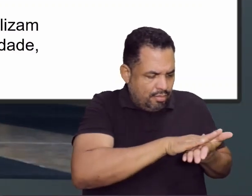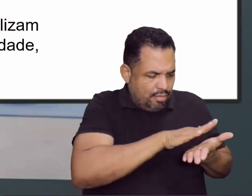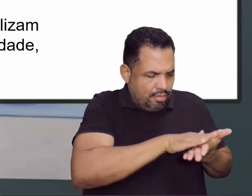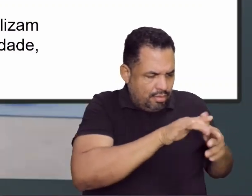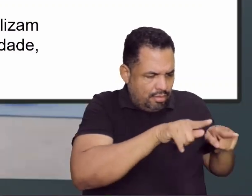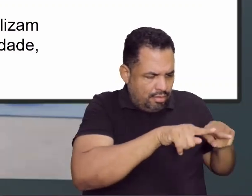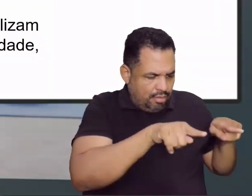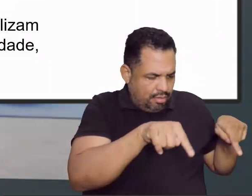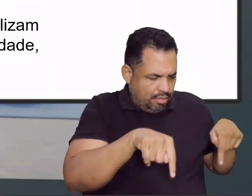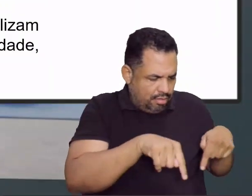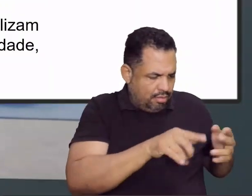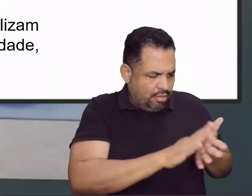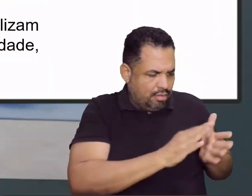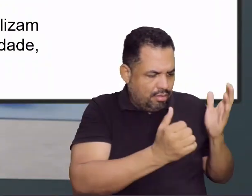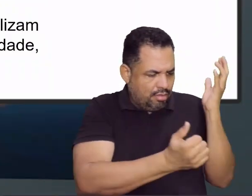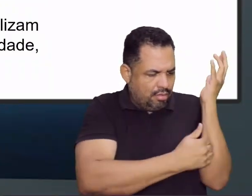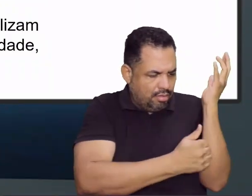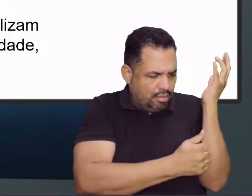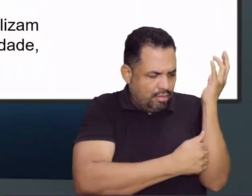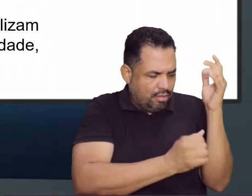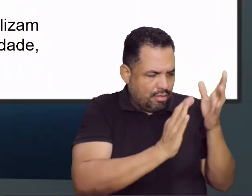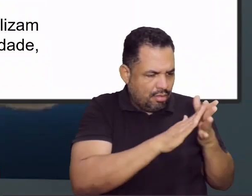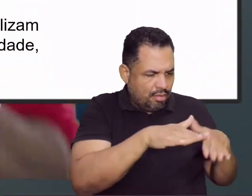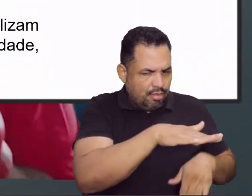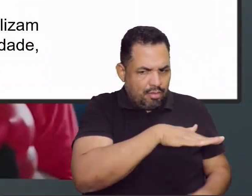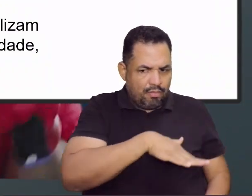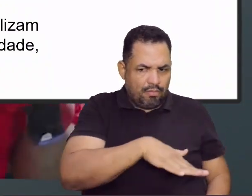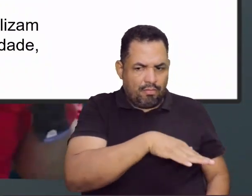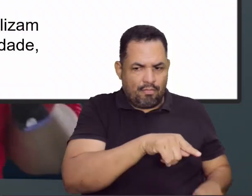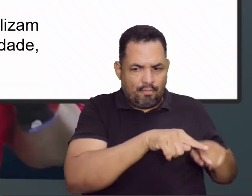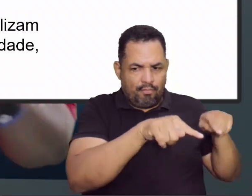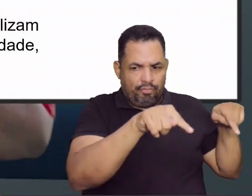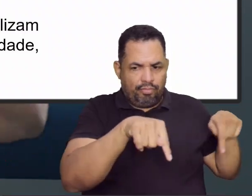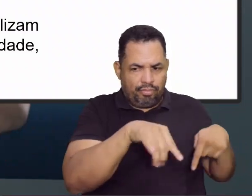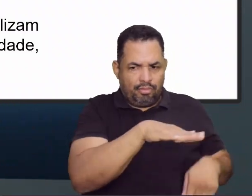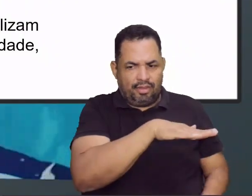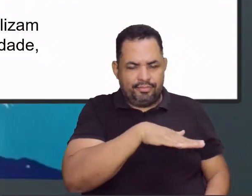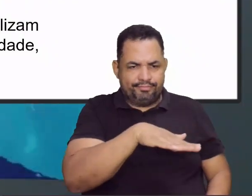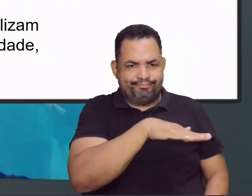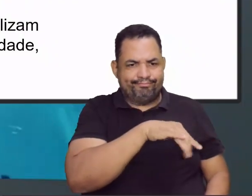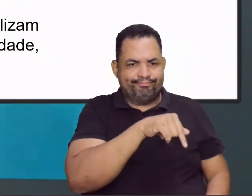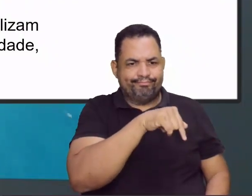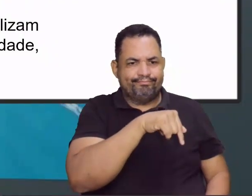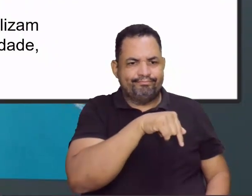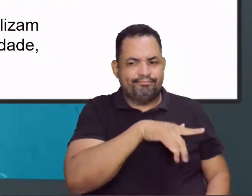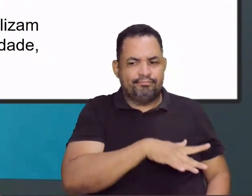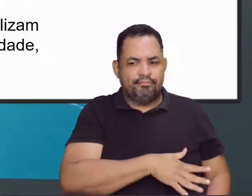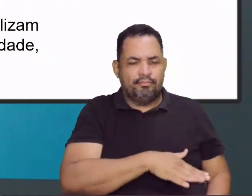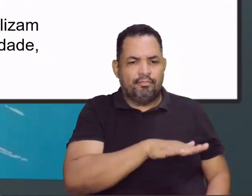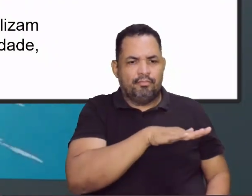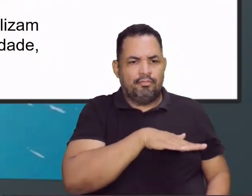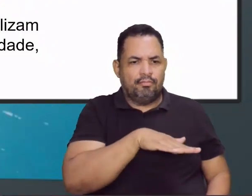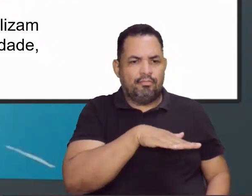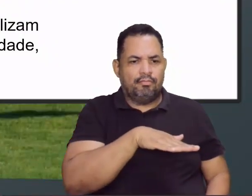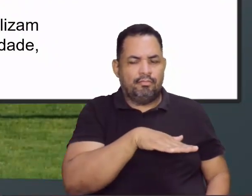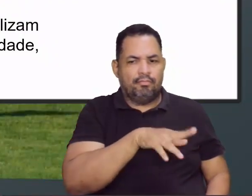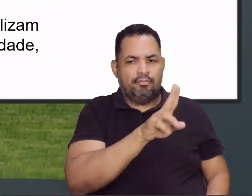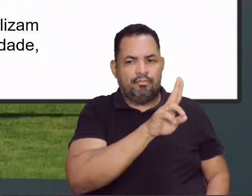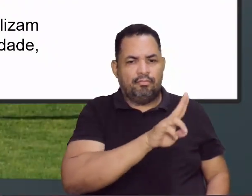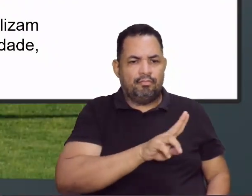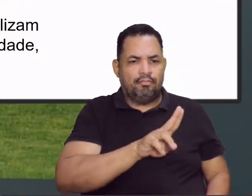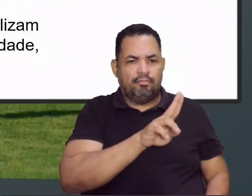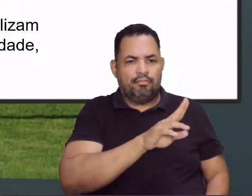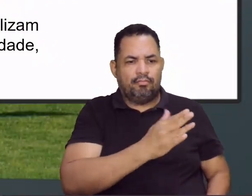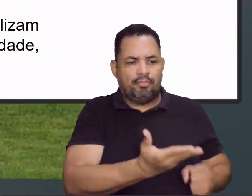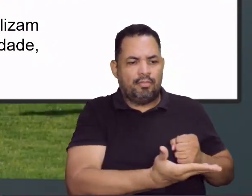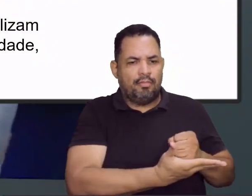jogos que são utilizados, tá? São utilizados, utilizam-se aí de